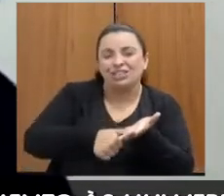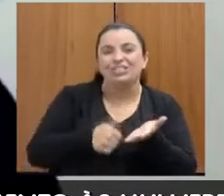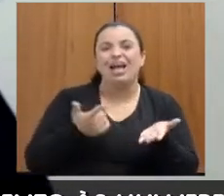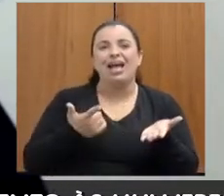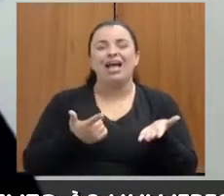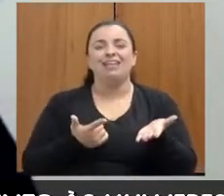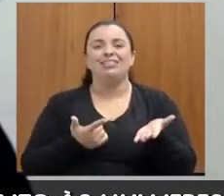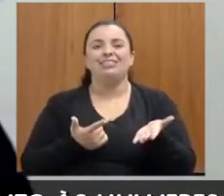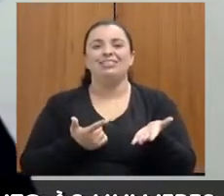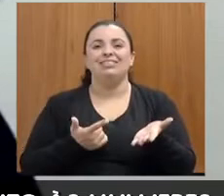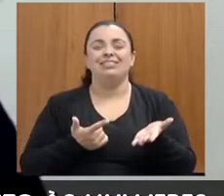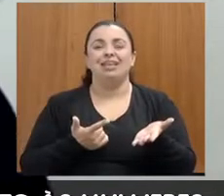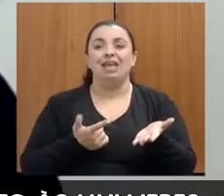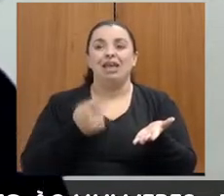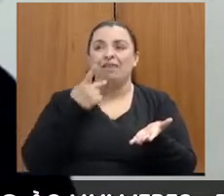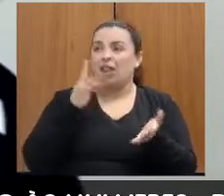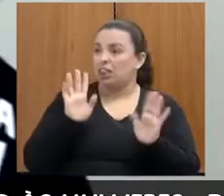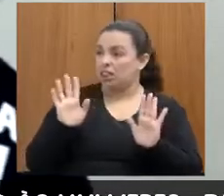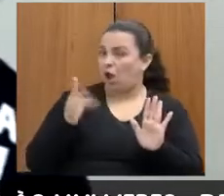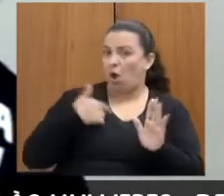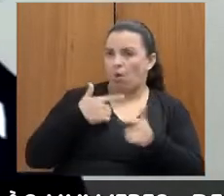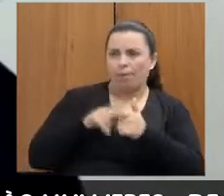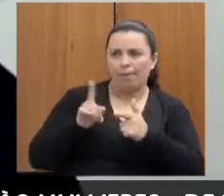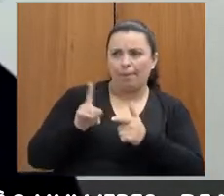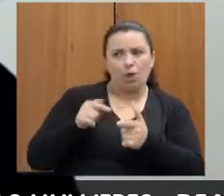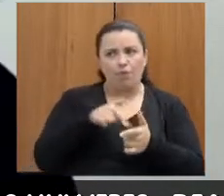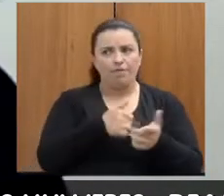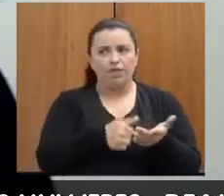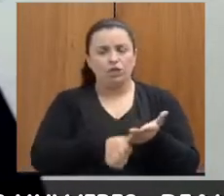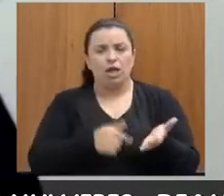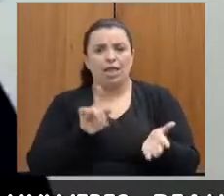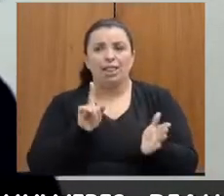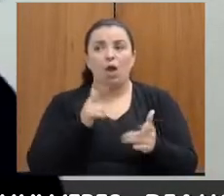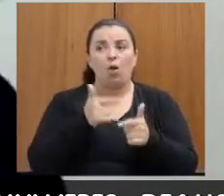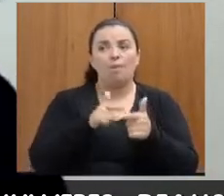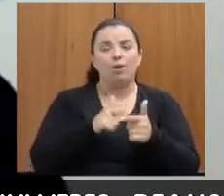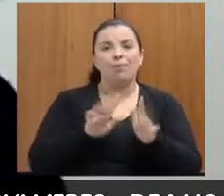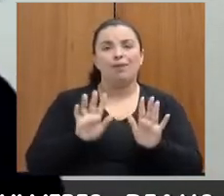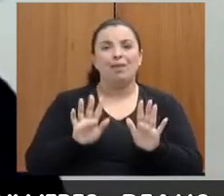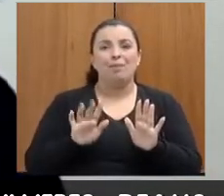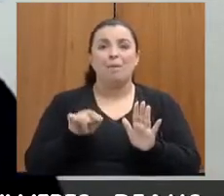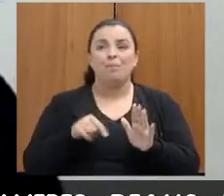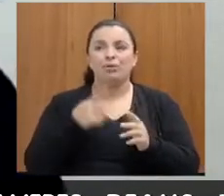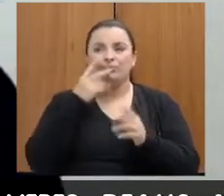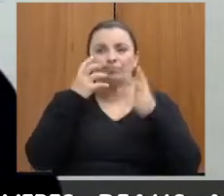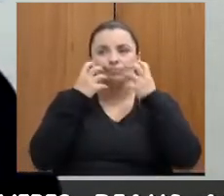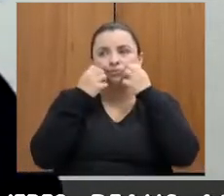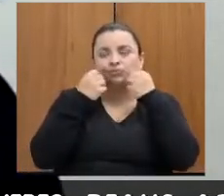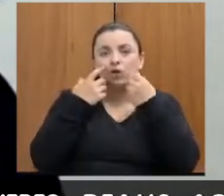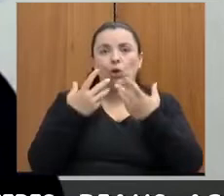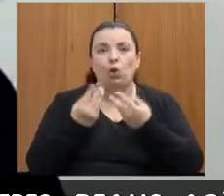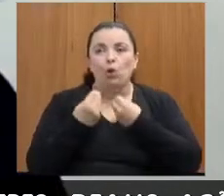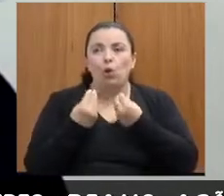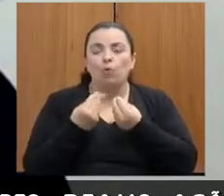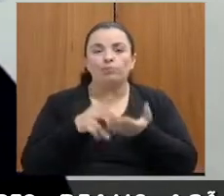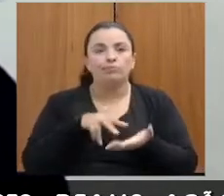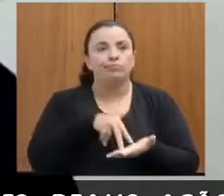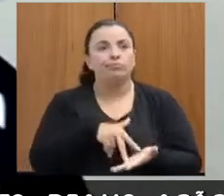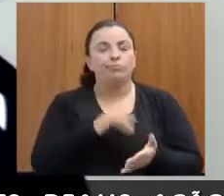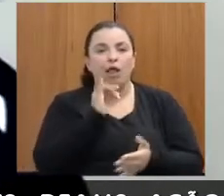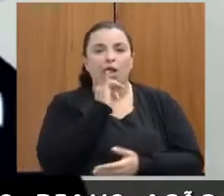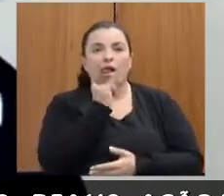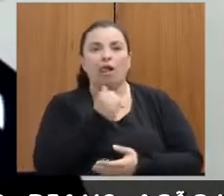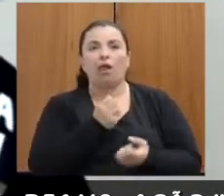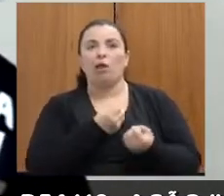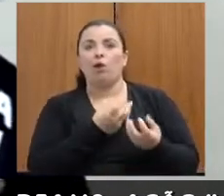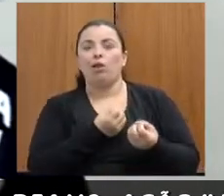constrangedor, eles se sentem constrangidos em vir a uma delegacia expor, né, relatar aquilo que vem sofrendo.